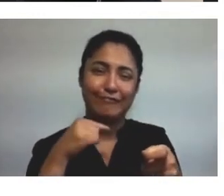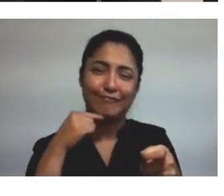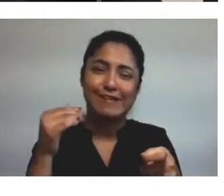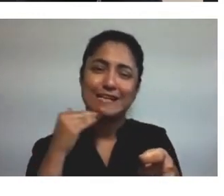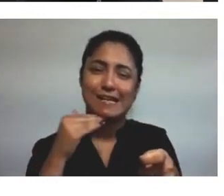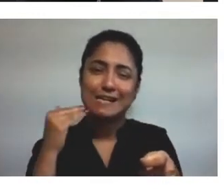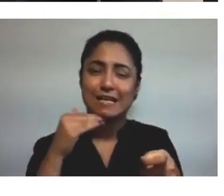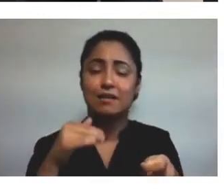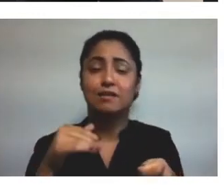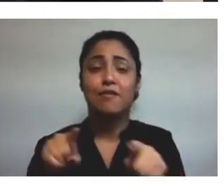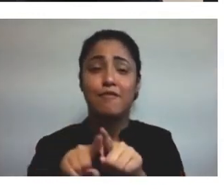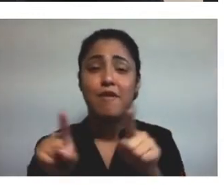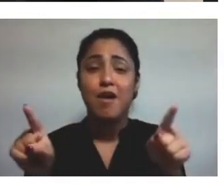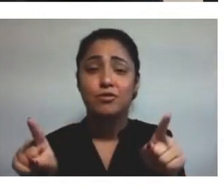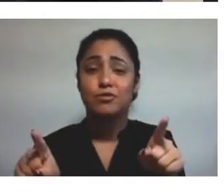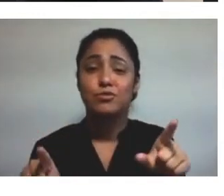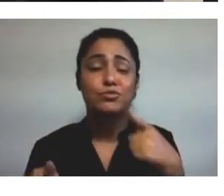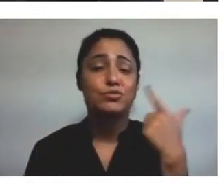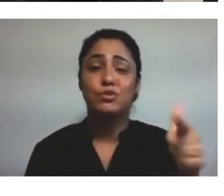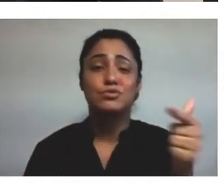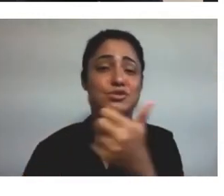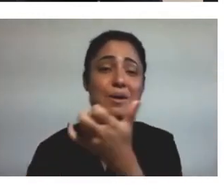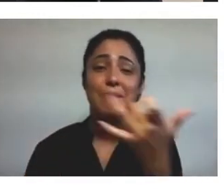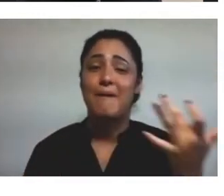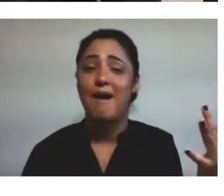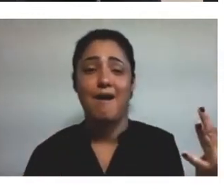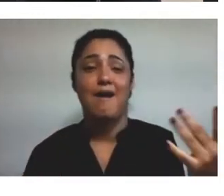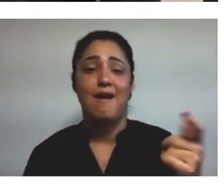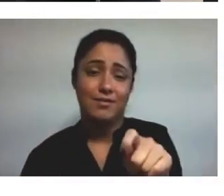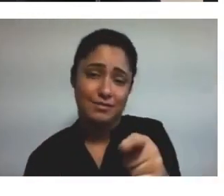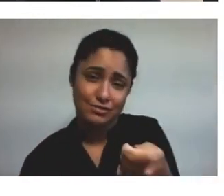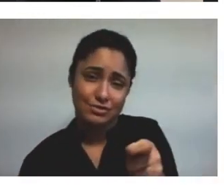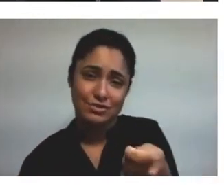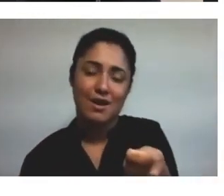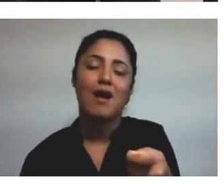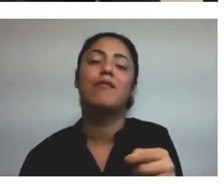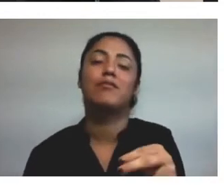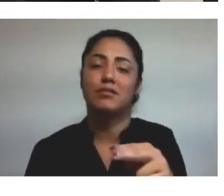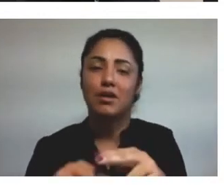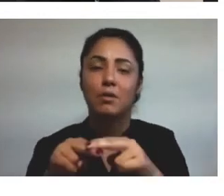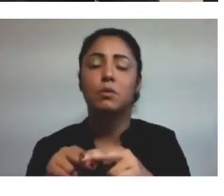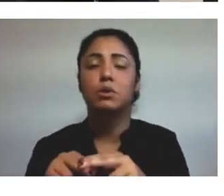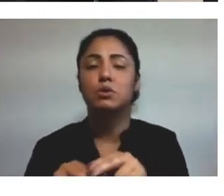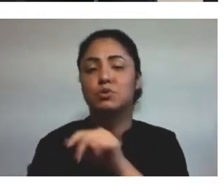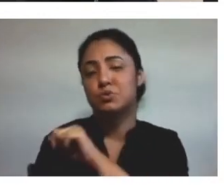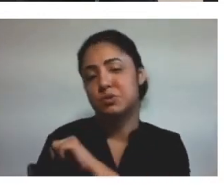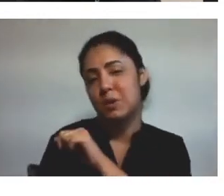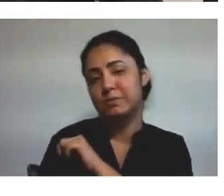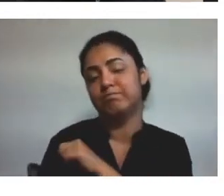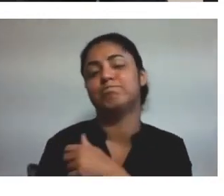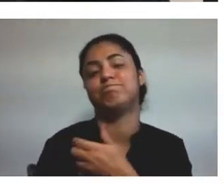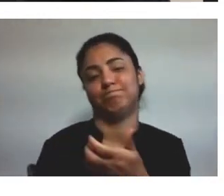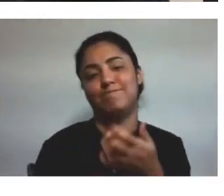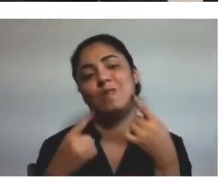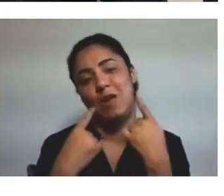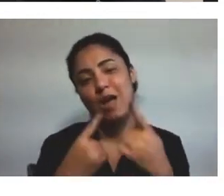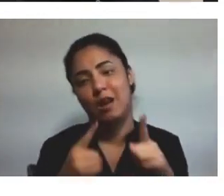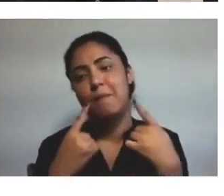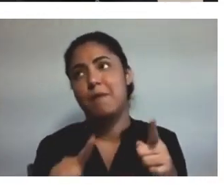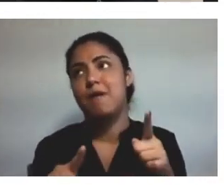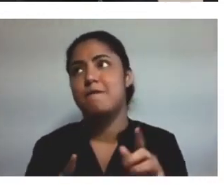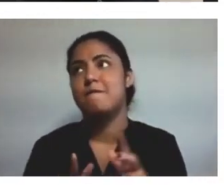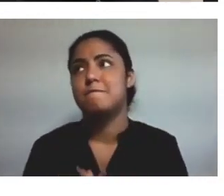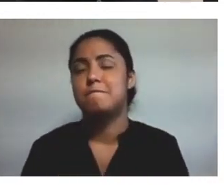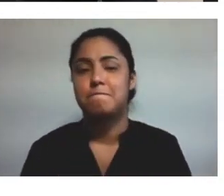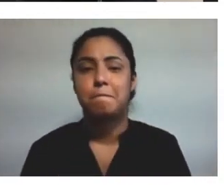não tinha tantas chaves, assim, para os armários. E era uma queixa dos alunos, né? Então, gente pensou, não, acho que é uma forma justa, diante